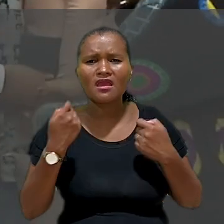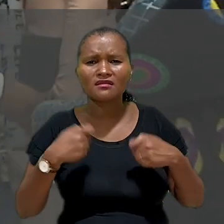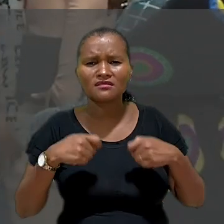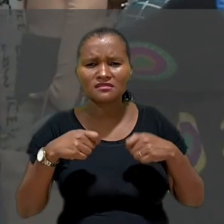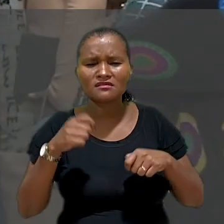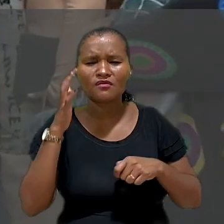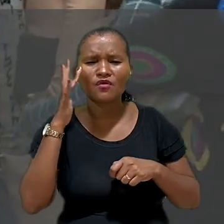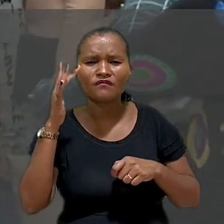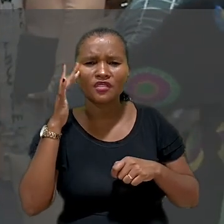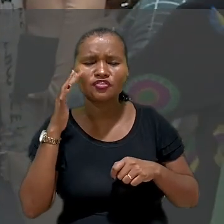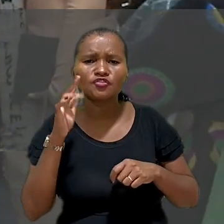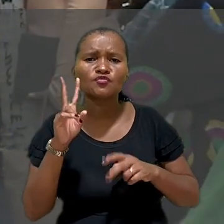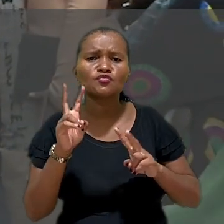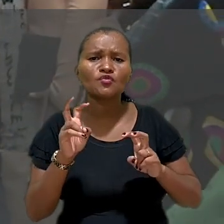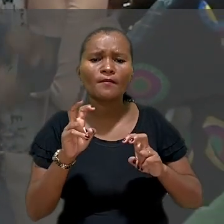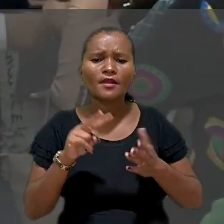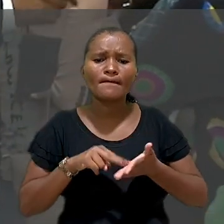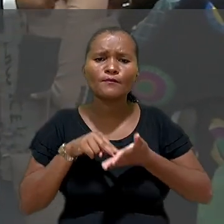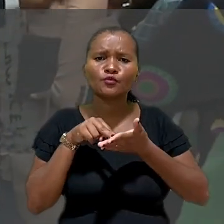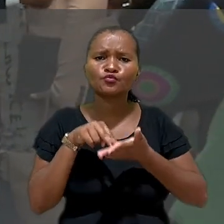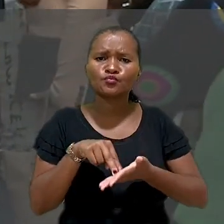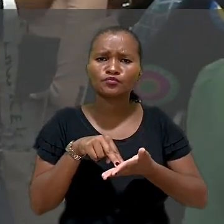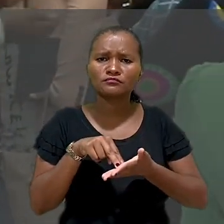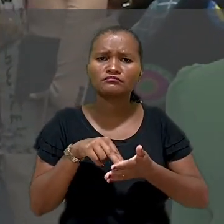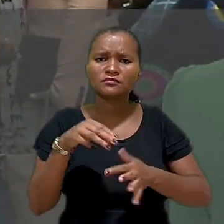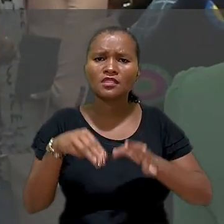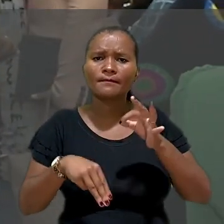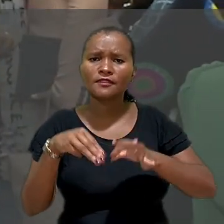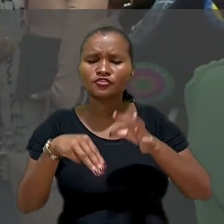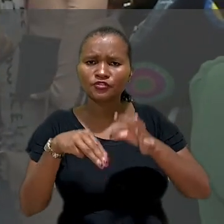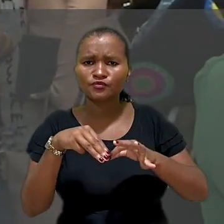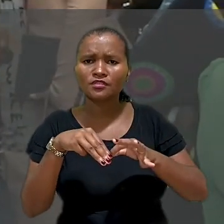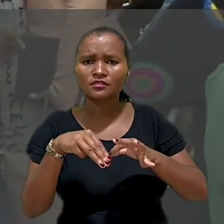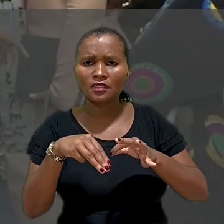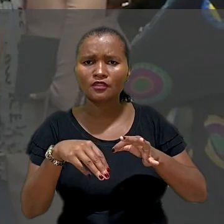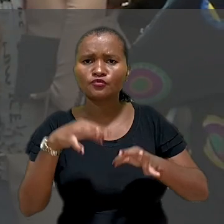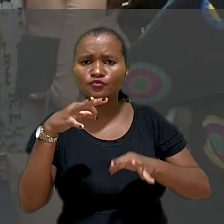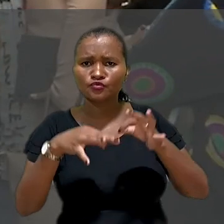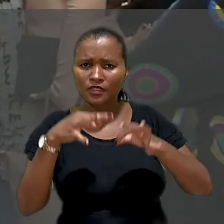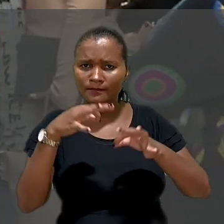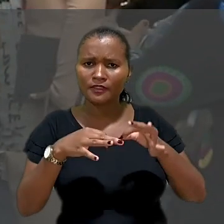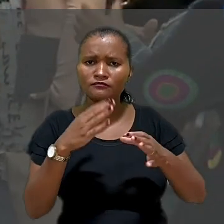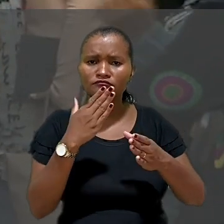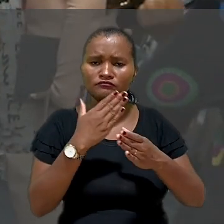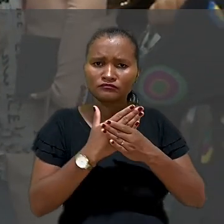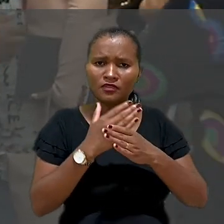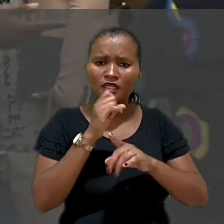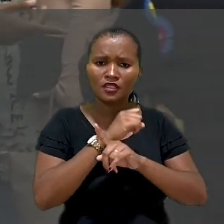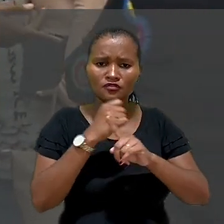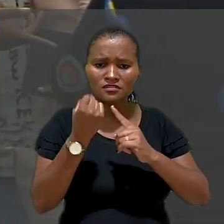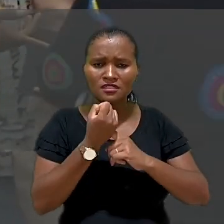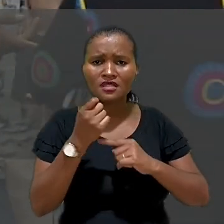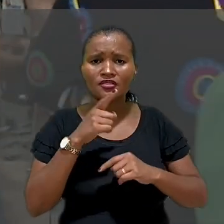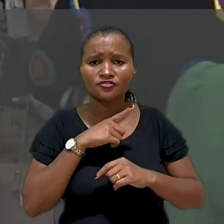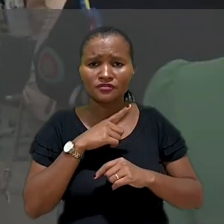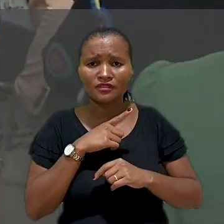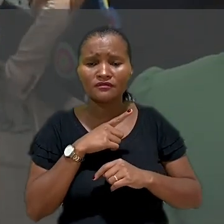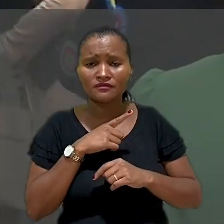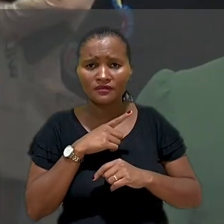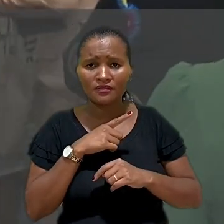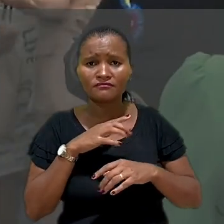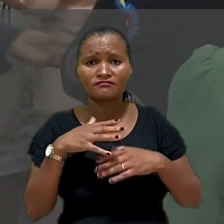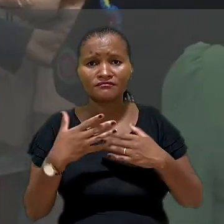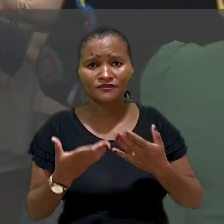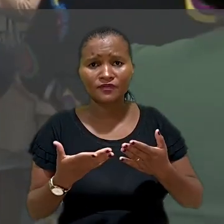necessário refletir sobre a postura da magistratura no julgamento dos casos que a sociedade traz, ou seja,